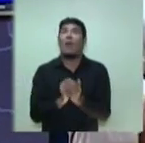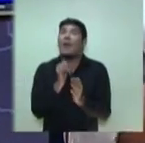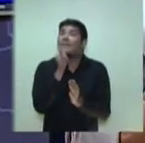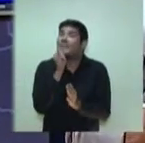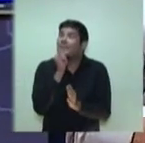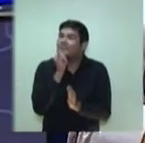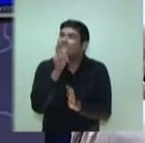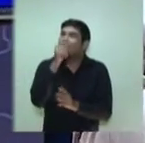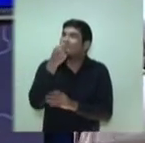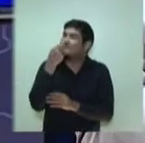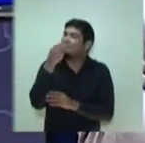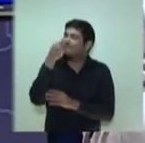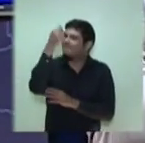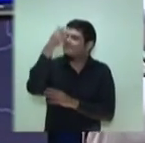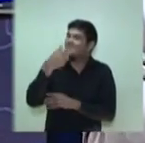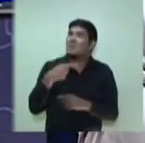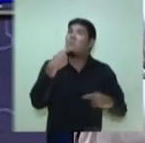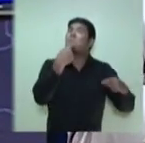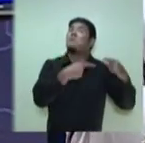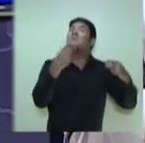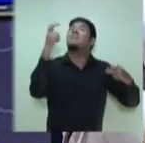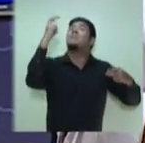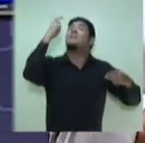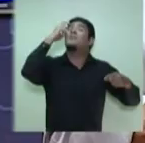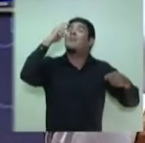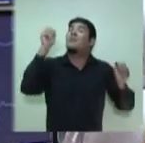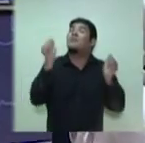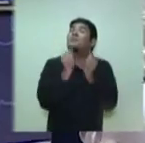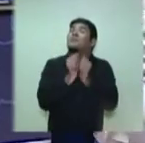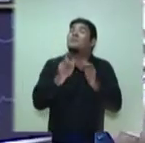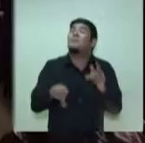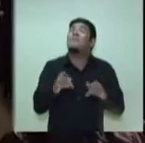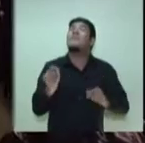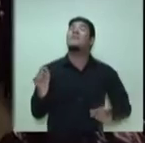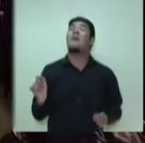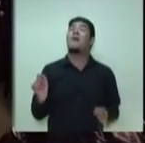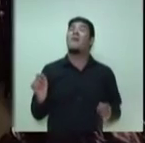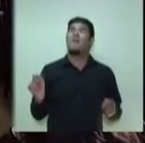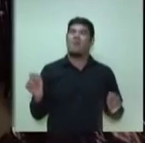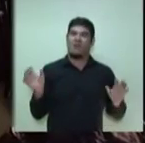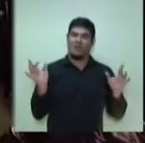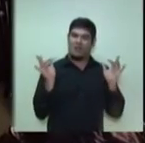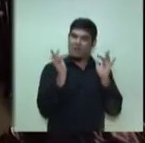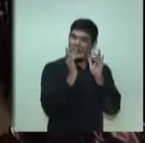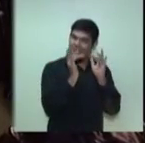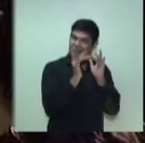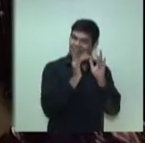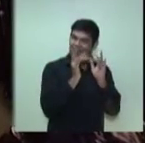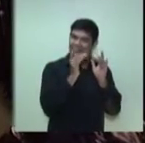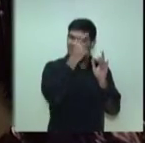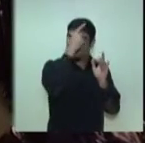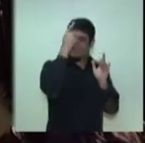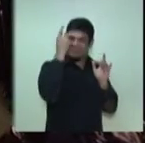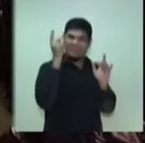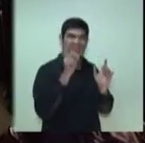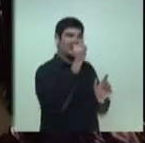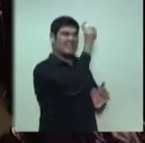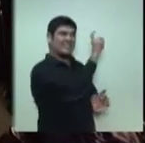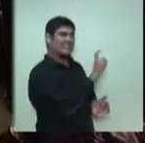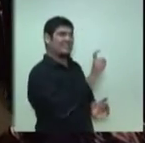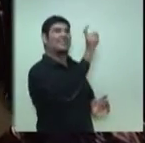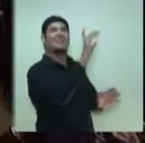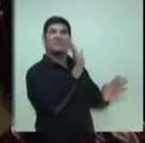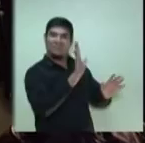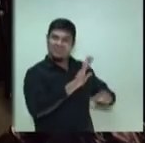de política cultural ao lado do povo? É o acordo que fizemos com os grafiteiros que estão pintando os nossos